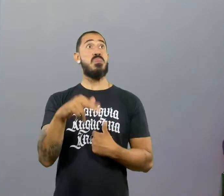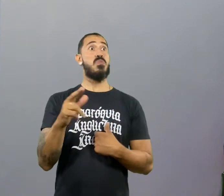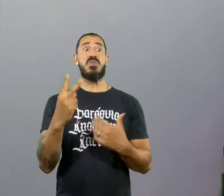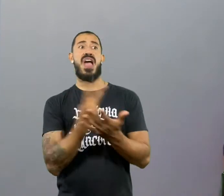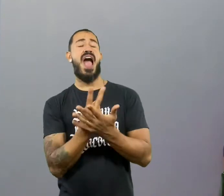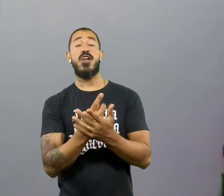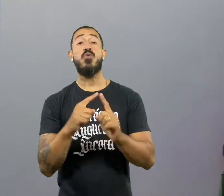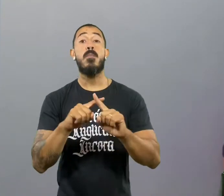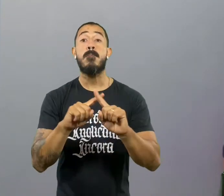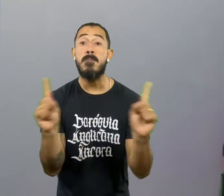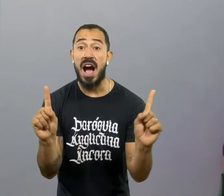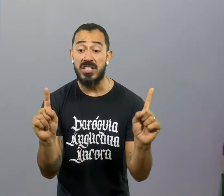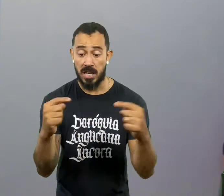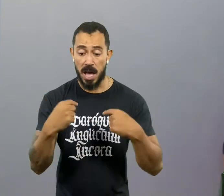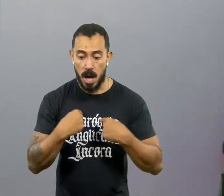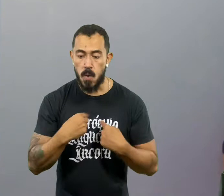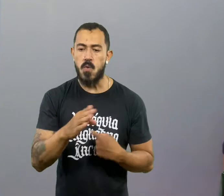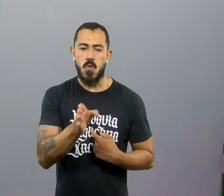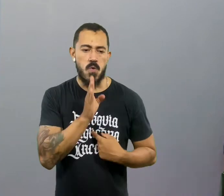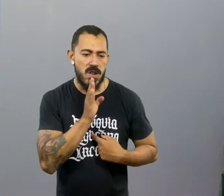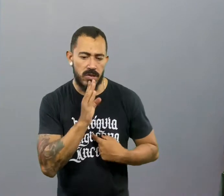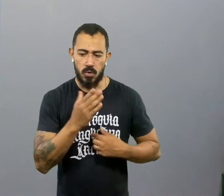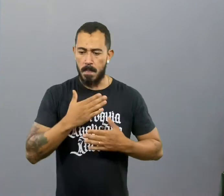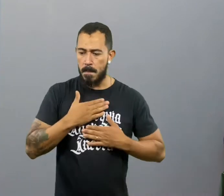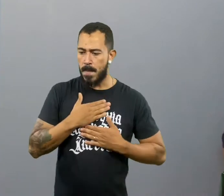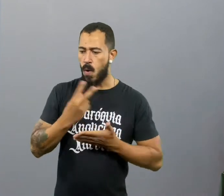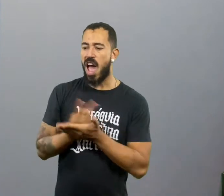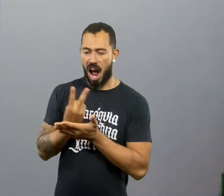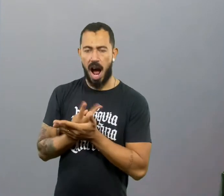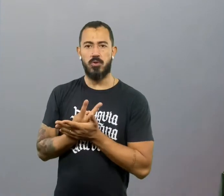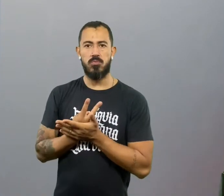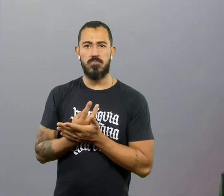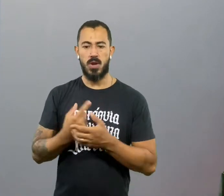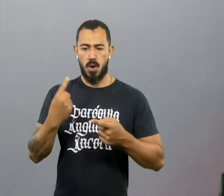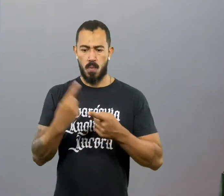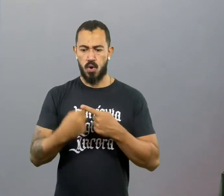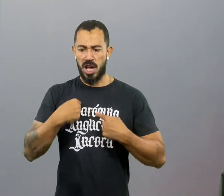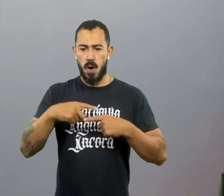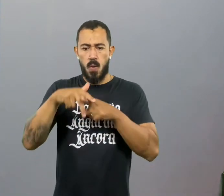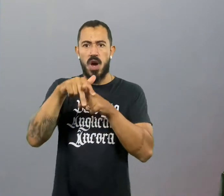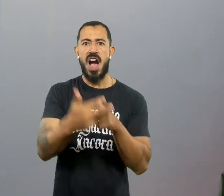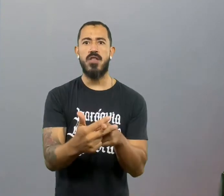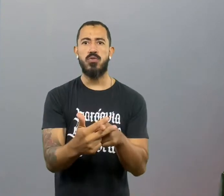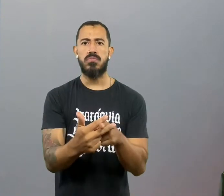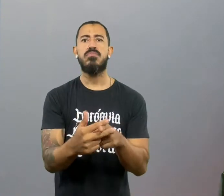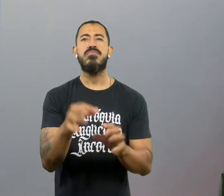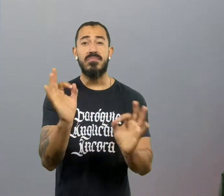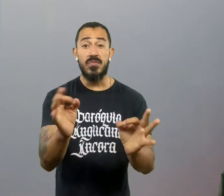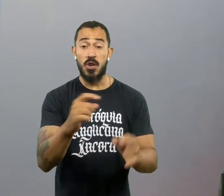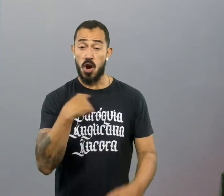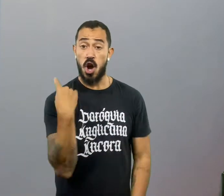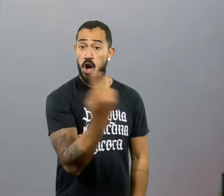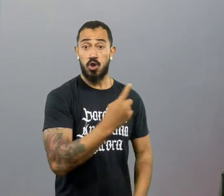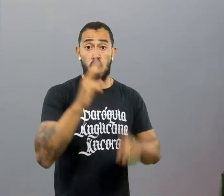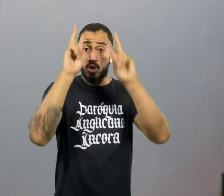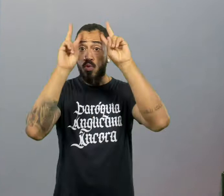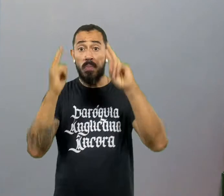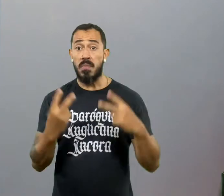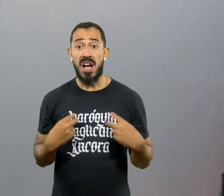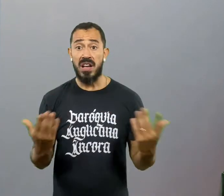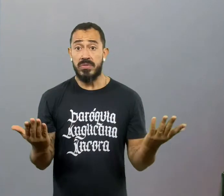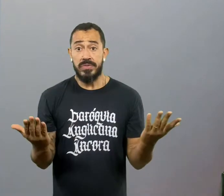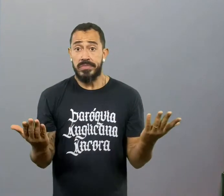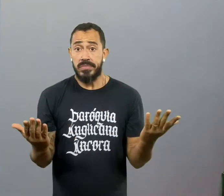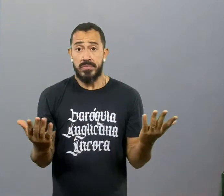retificar seus erros. Mas é isso. Isso é muito importante. Porque ser prudente não é nunca errar. Nós somos humanos, cheios de